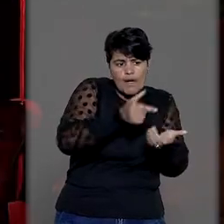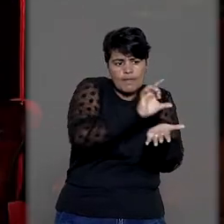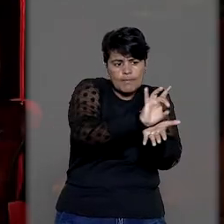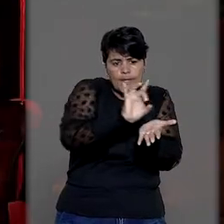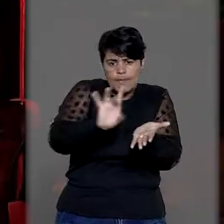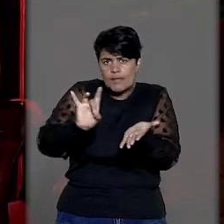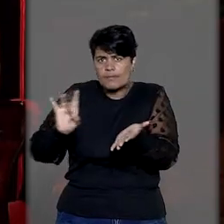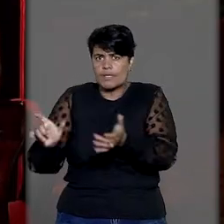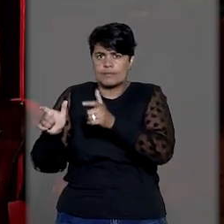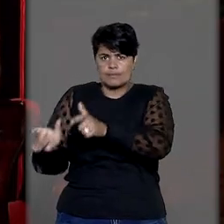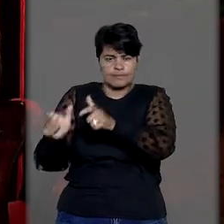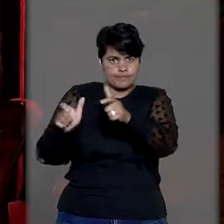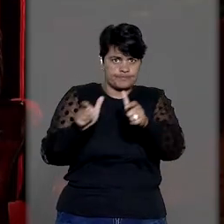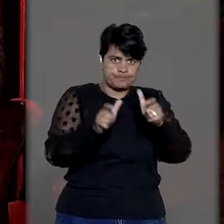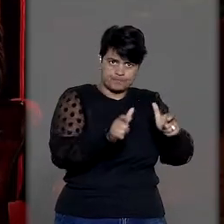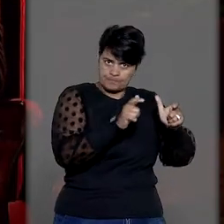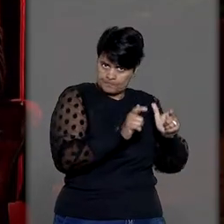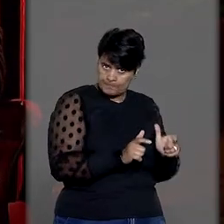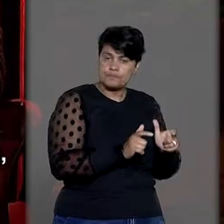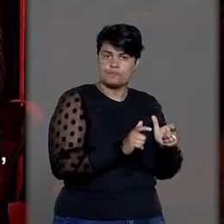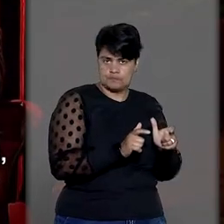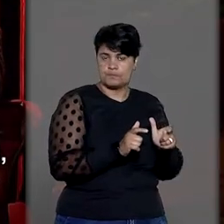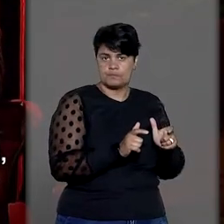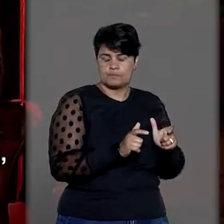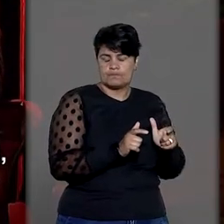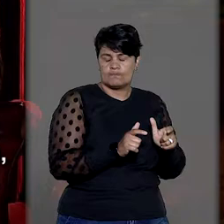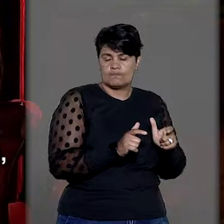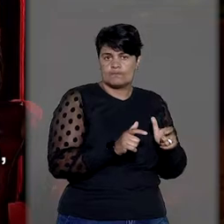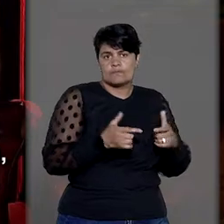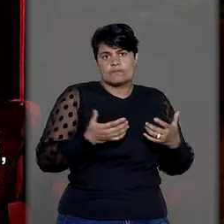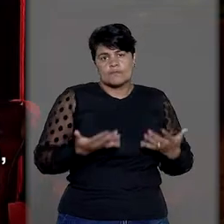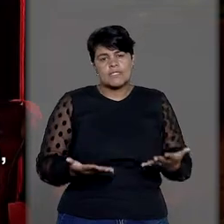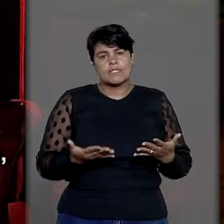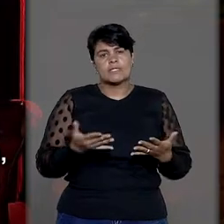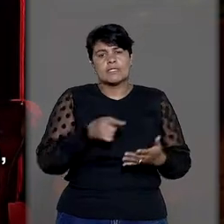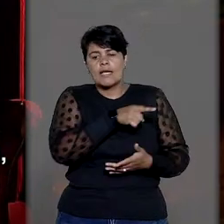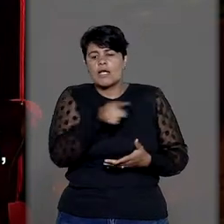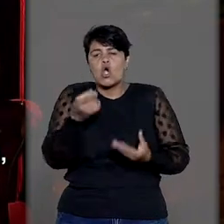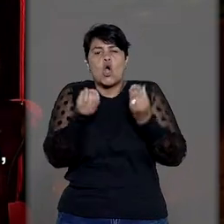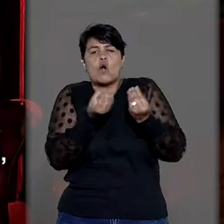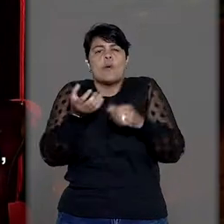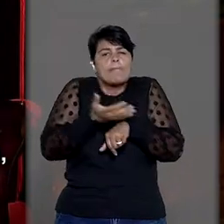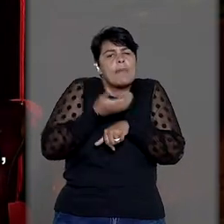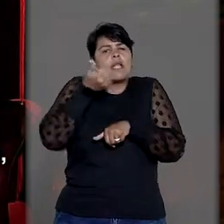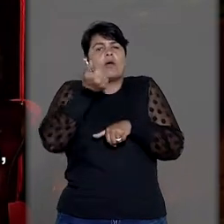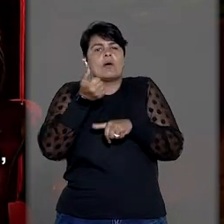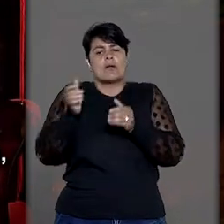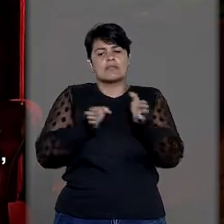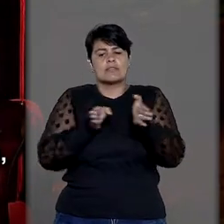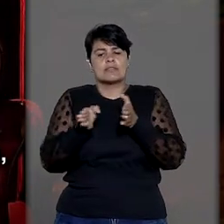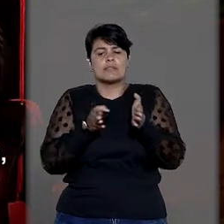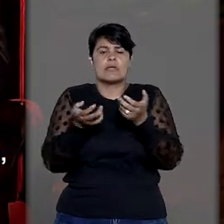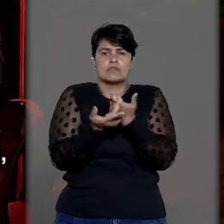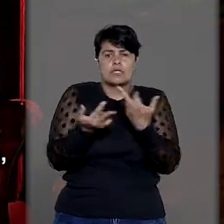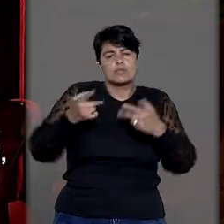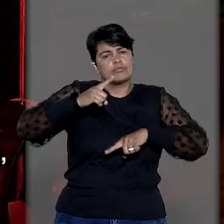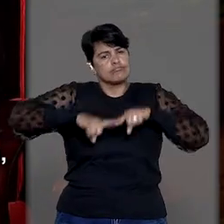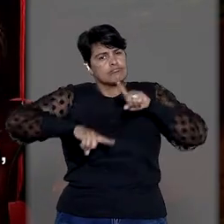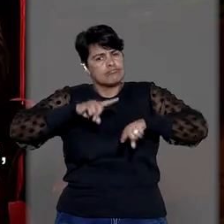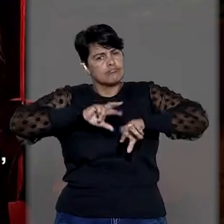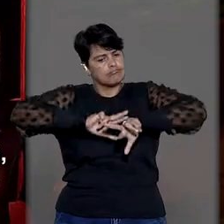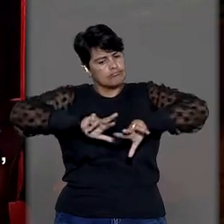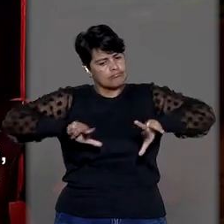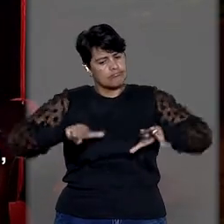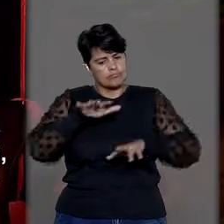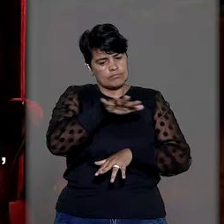das próprias unidades em melhorar a acessibilidade nos seus produtos, serviços,